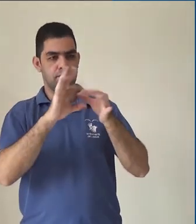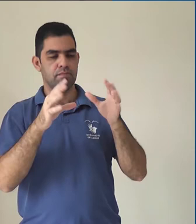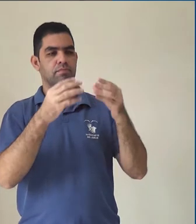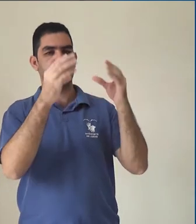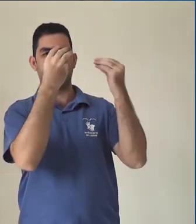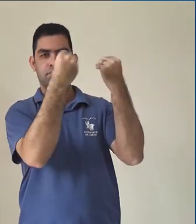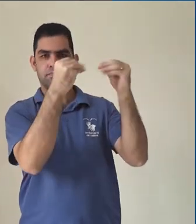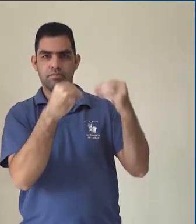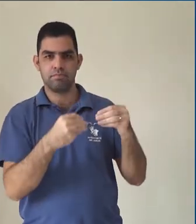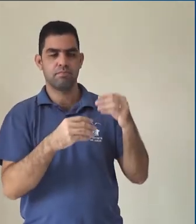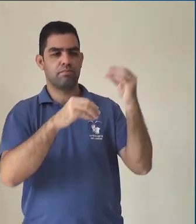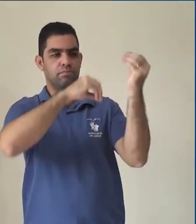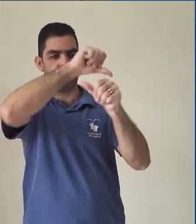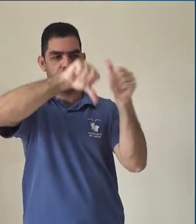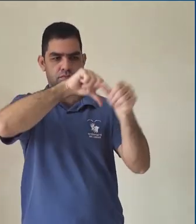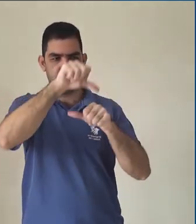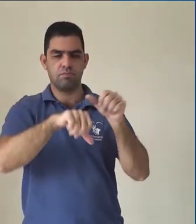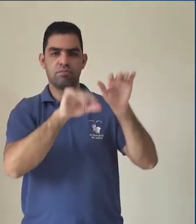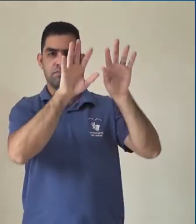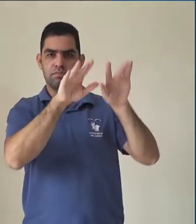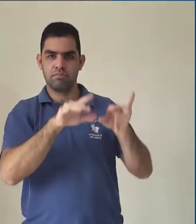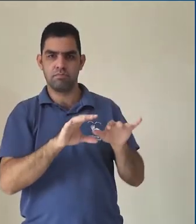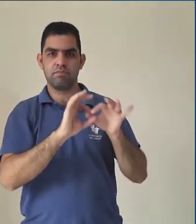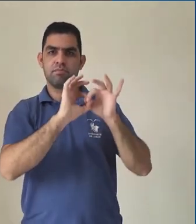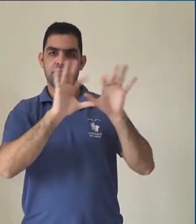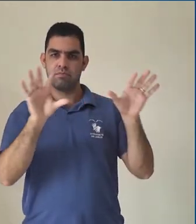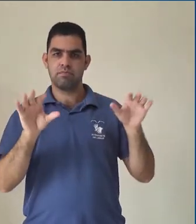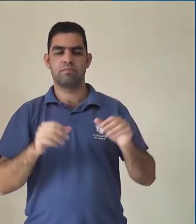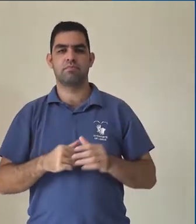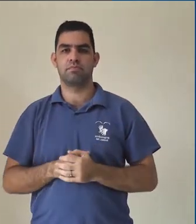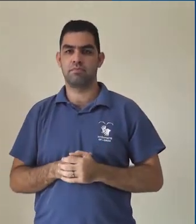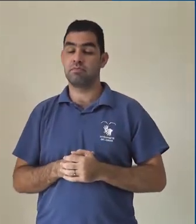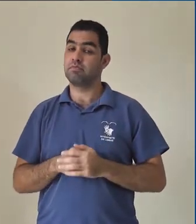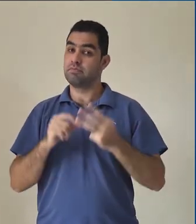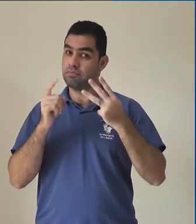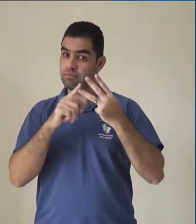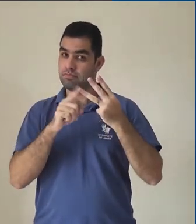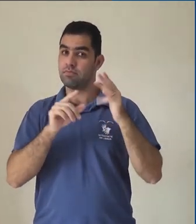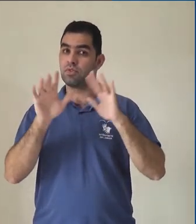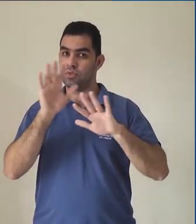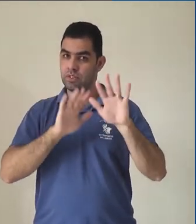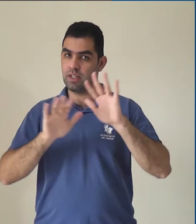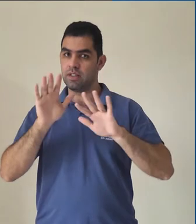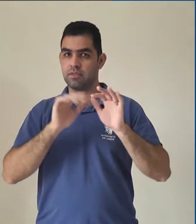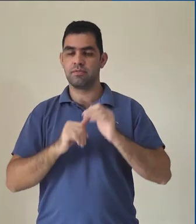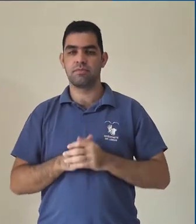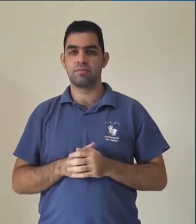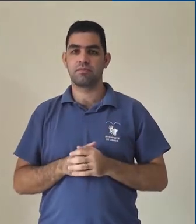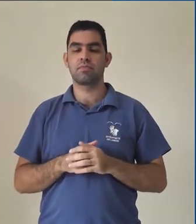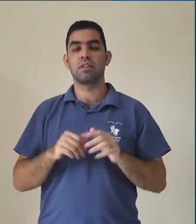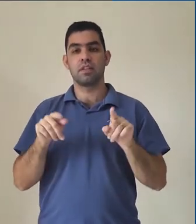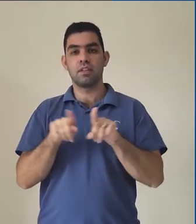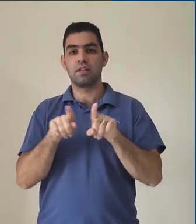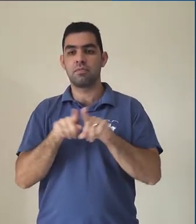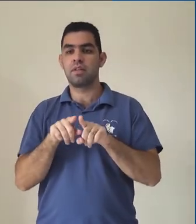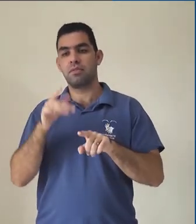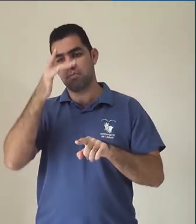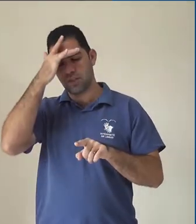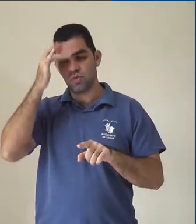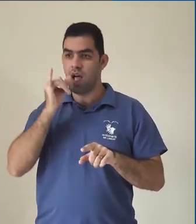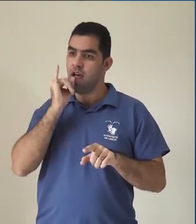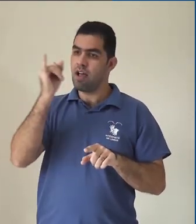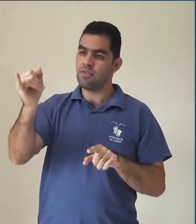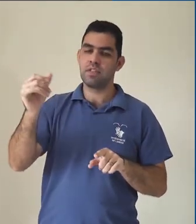liberdade para alterar o documento e deletar arquivos dentro de pastas. Então, tome cuidado. Você pode escolher se irá notificar este